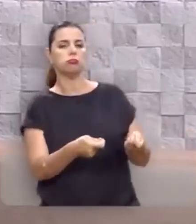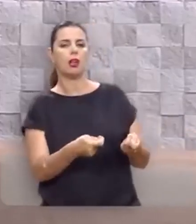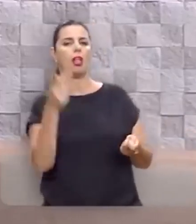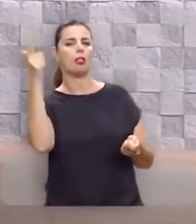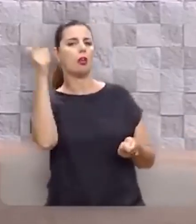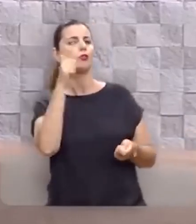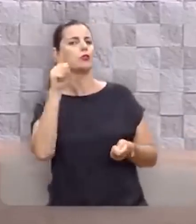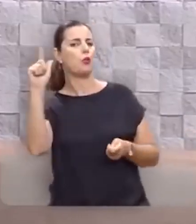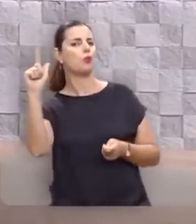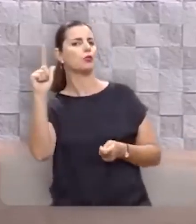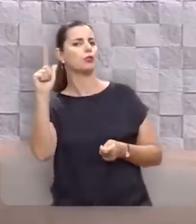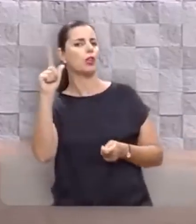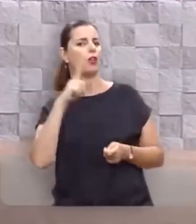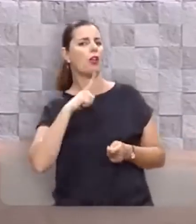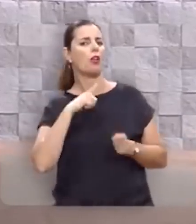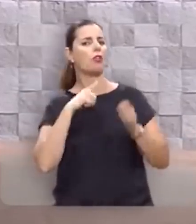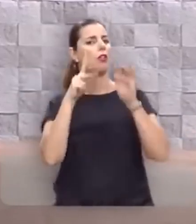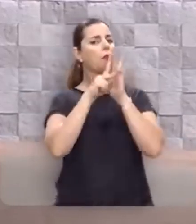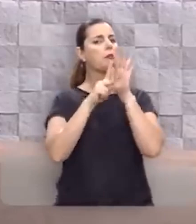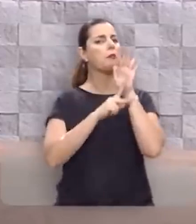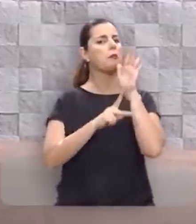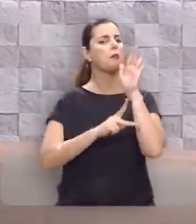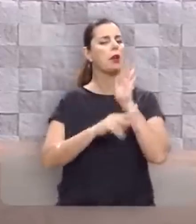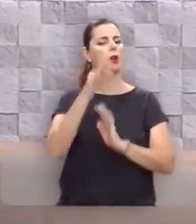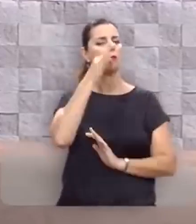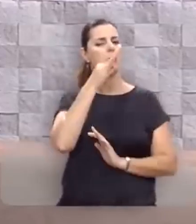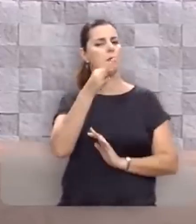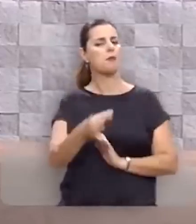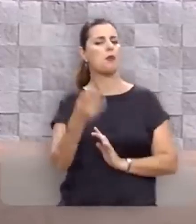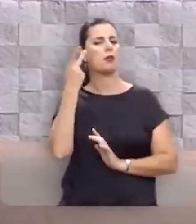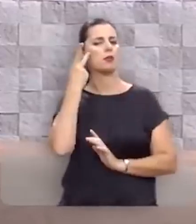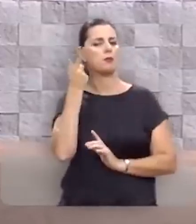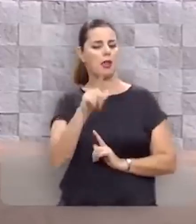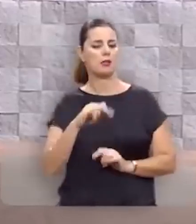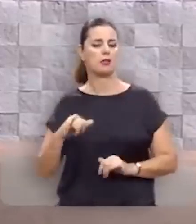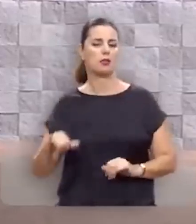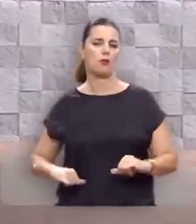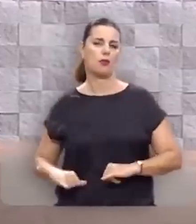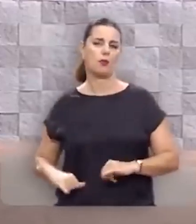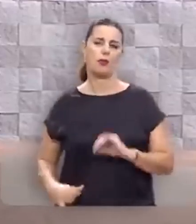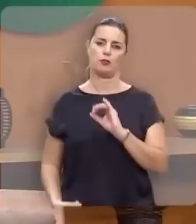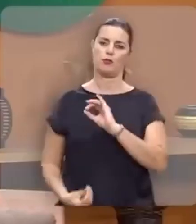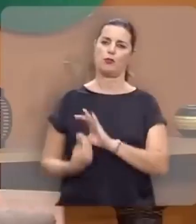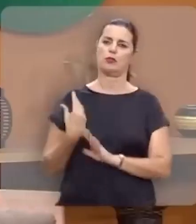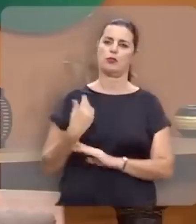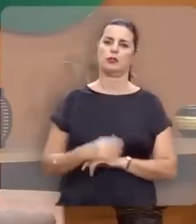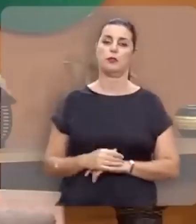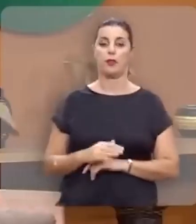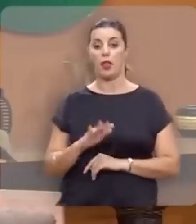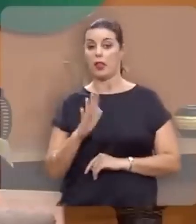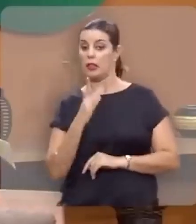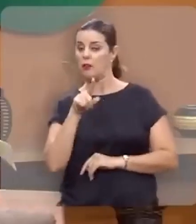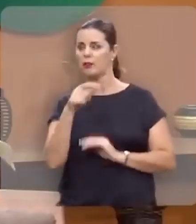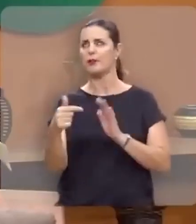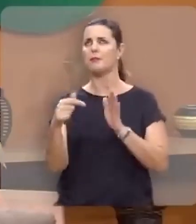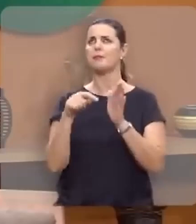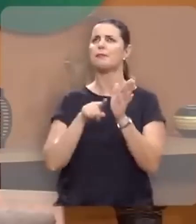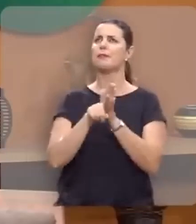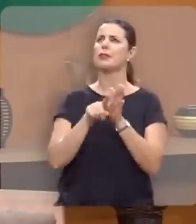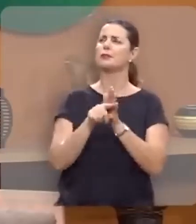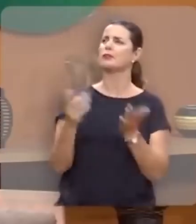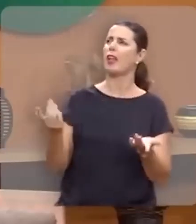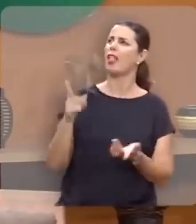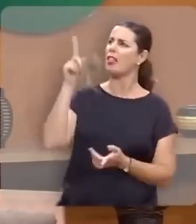Deus, na verdade, tem um propósito nesse sofrimento. Talvez você pergunte,